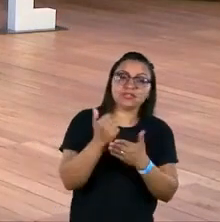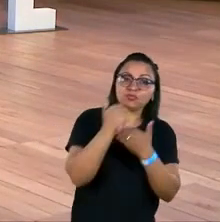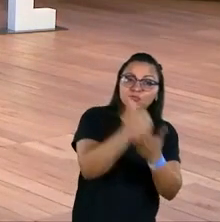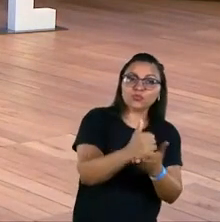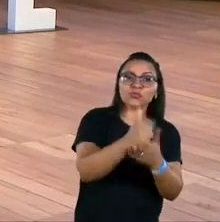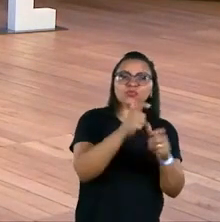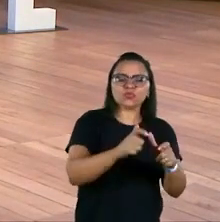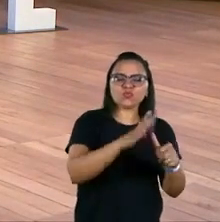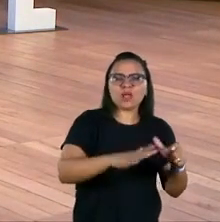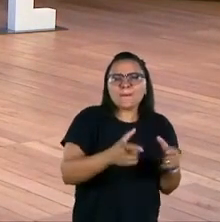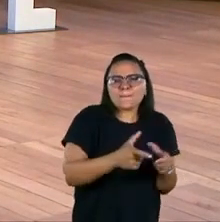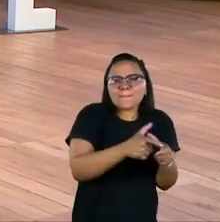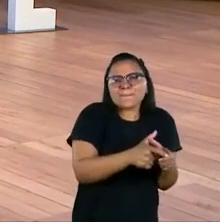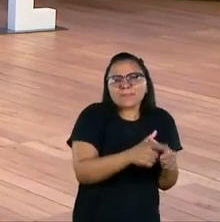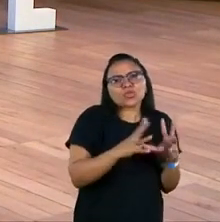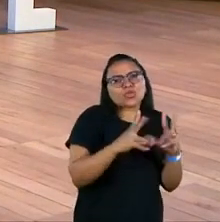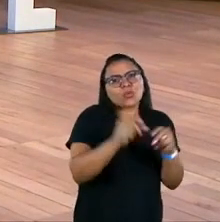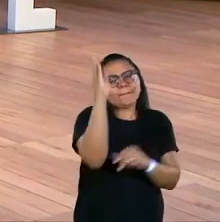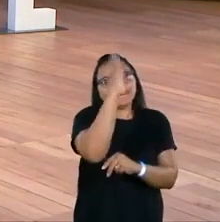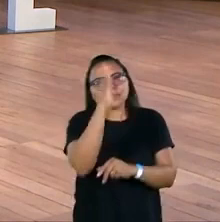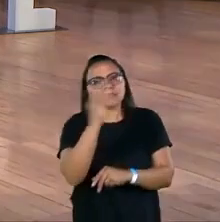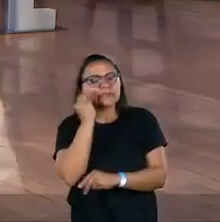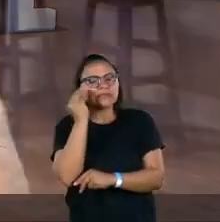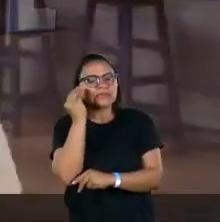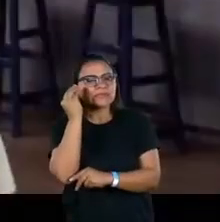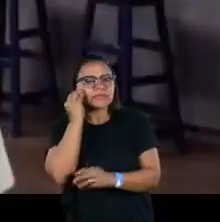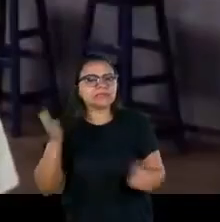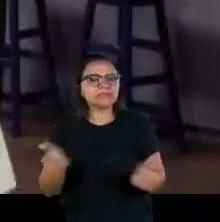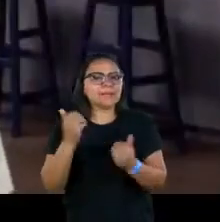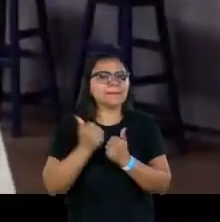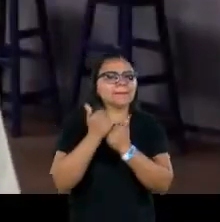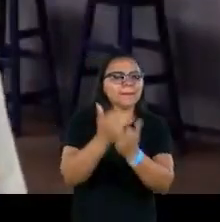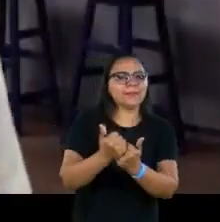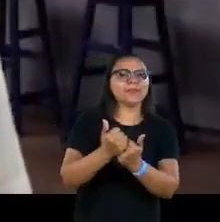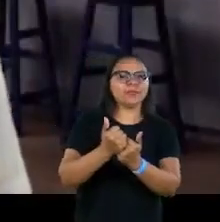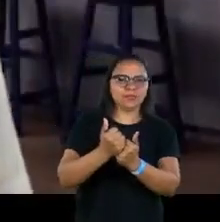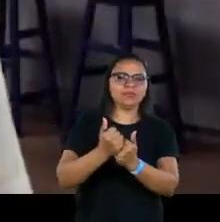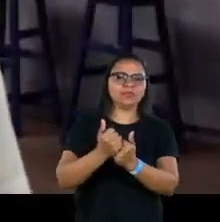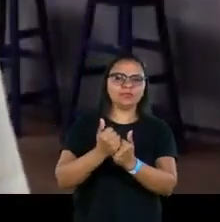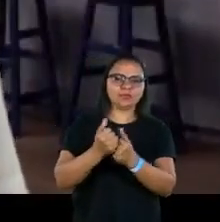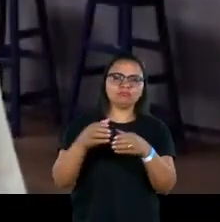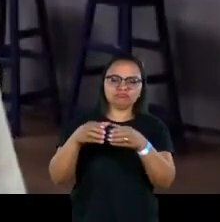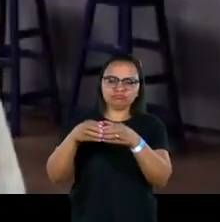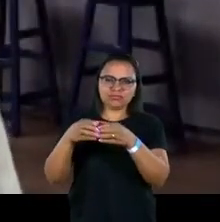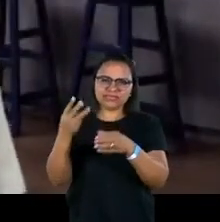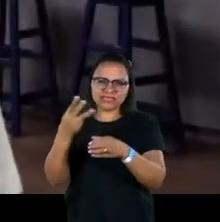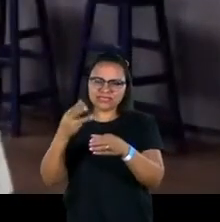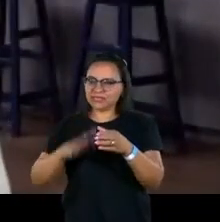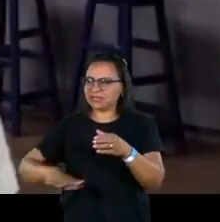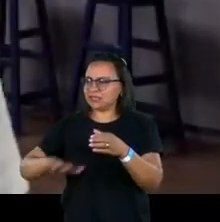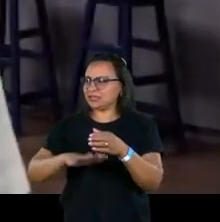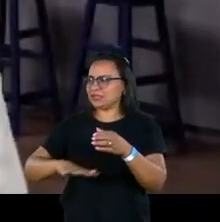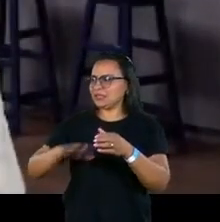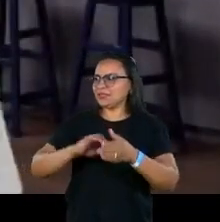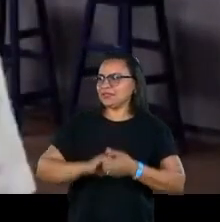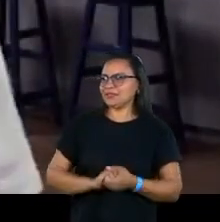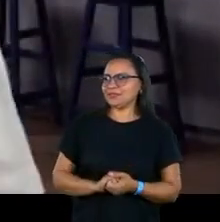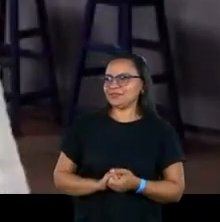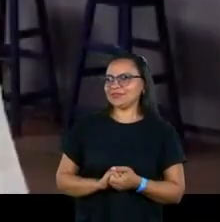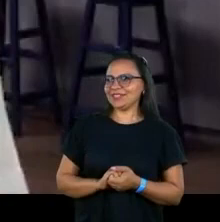a essas entidades menores em todo o Brasil e tentado de alguma forma apoiar a rede do terceiro setor com recursos